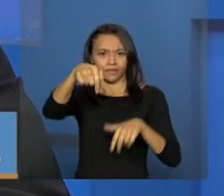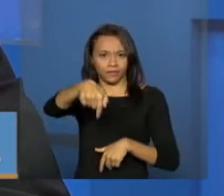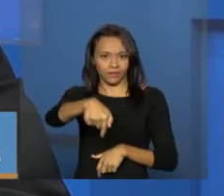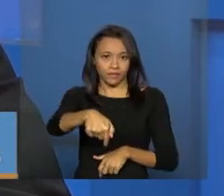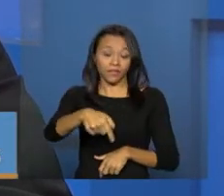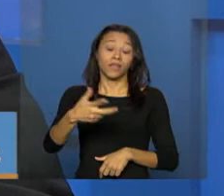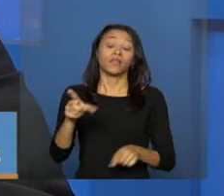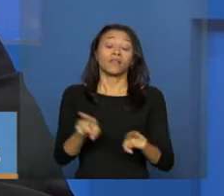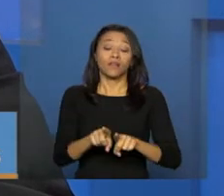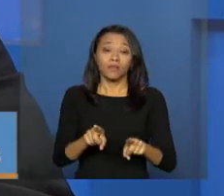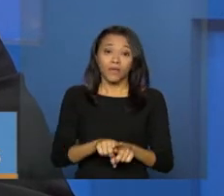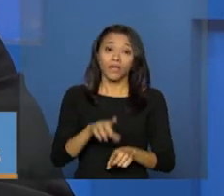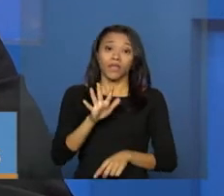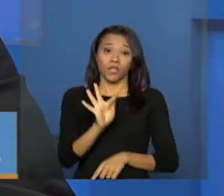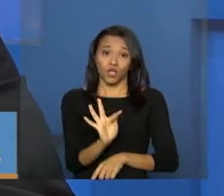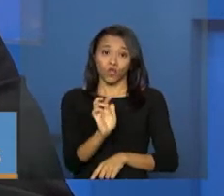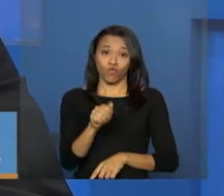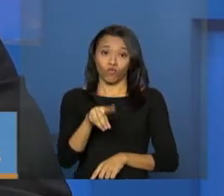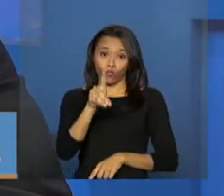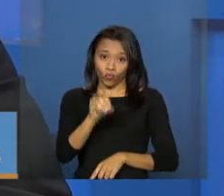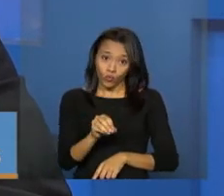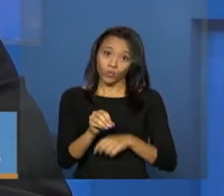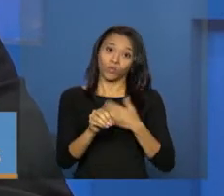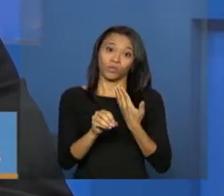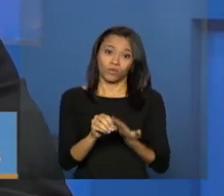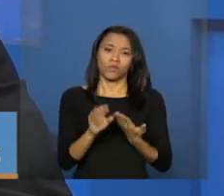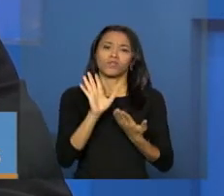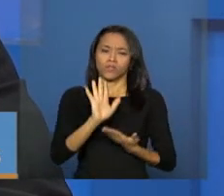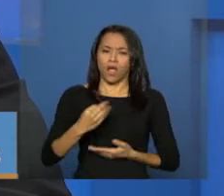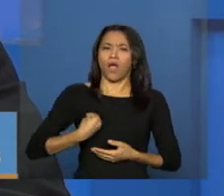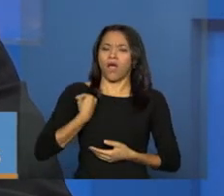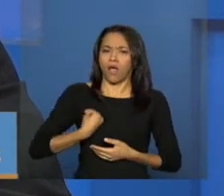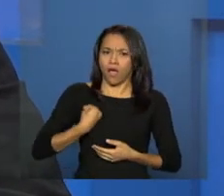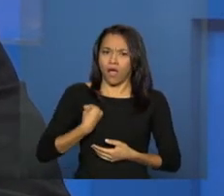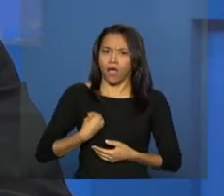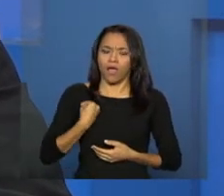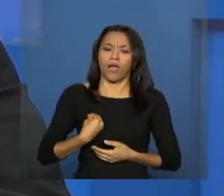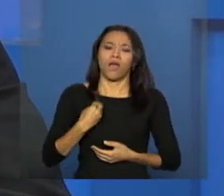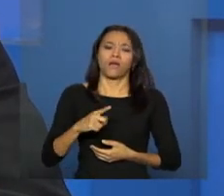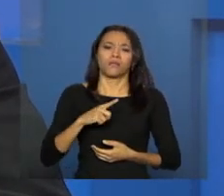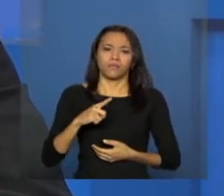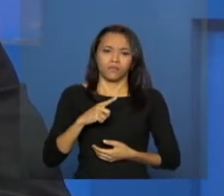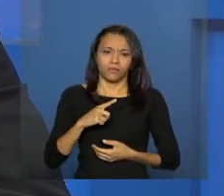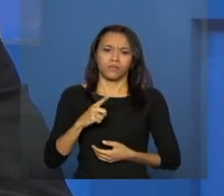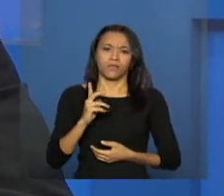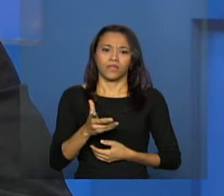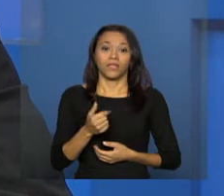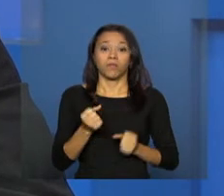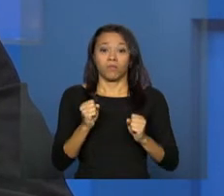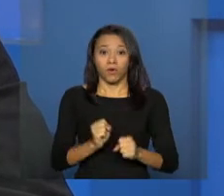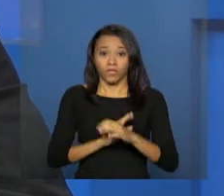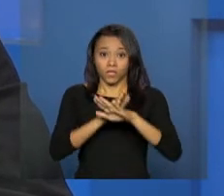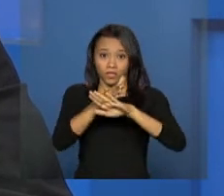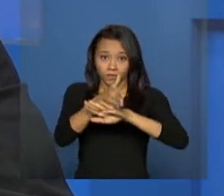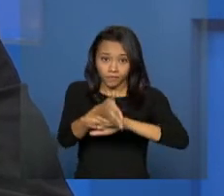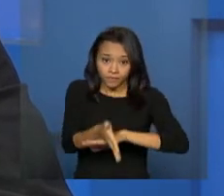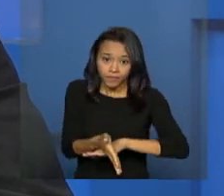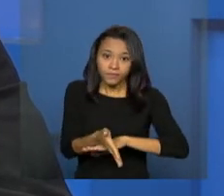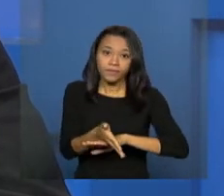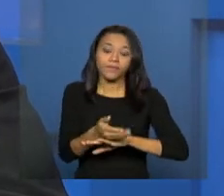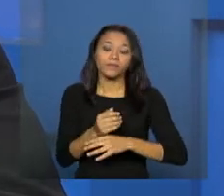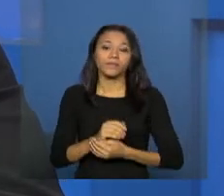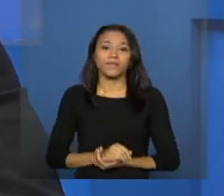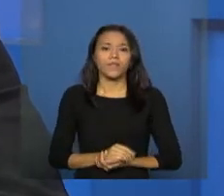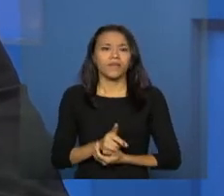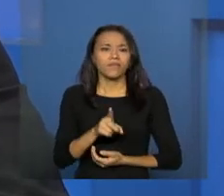Assistência Social para o canal já existente há algum tempo, que é o e-mail fnas.gov.br